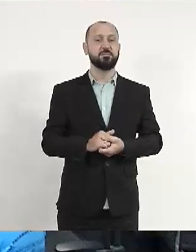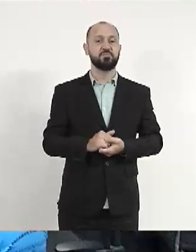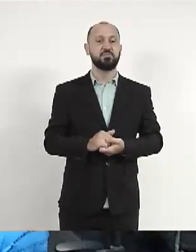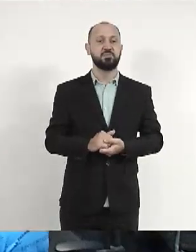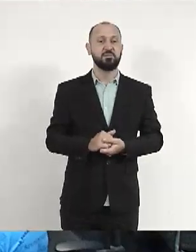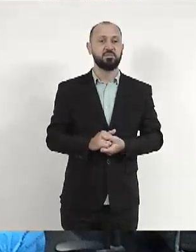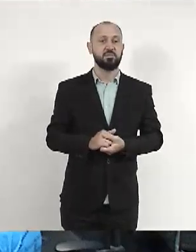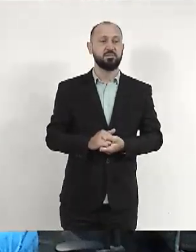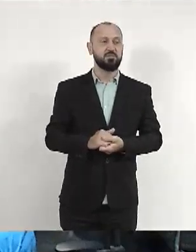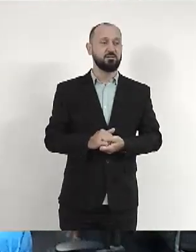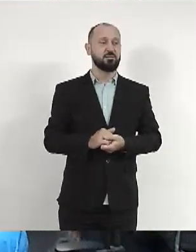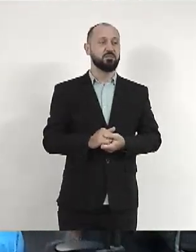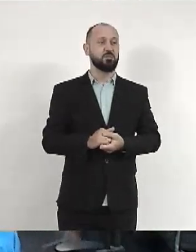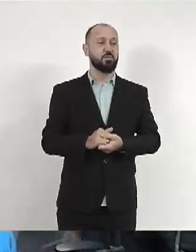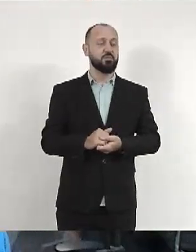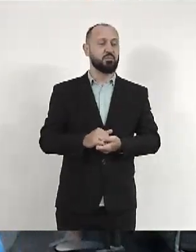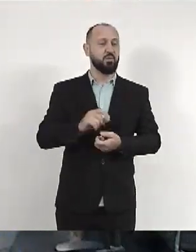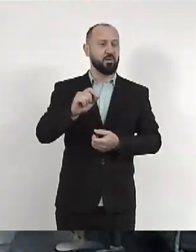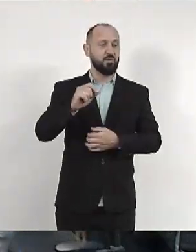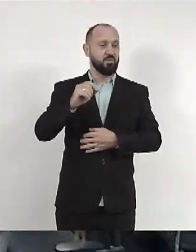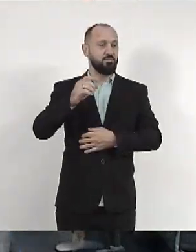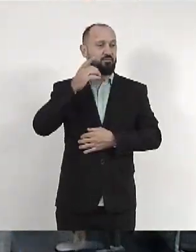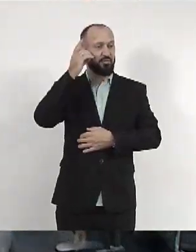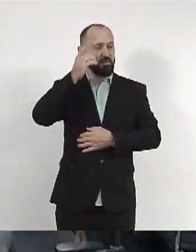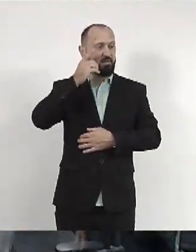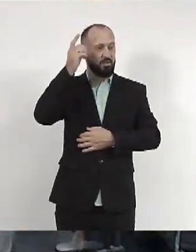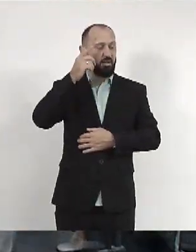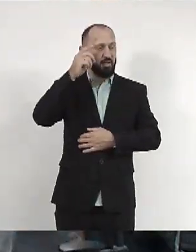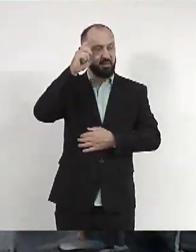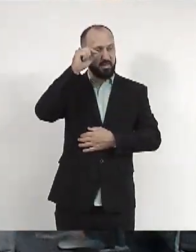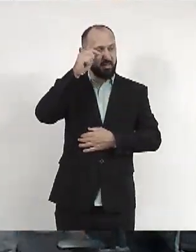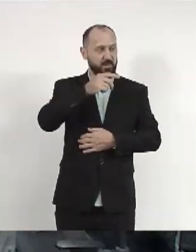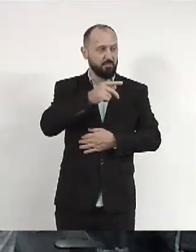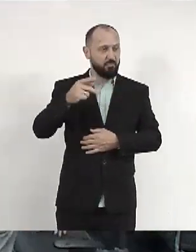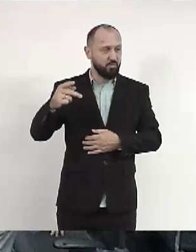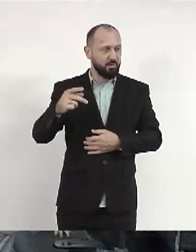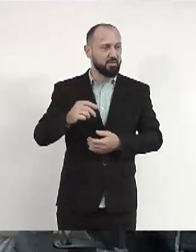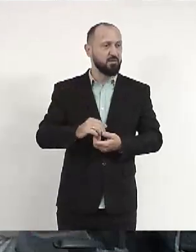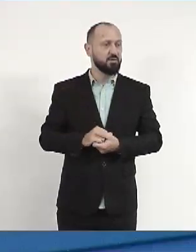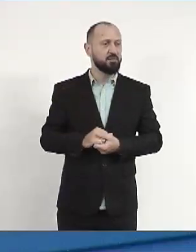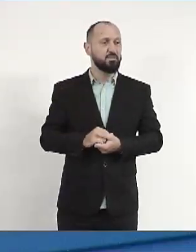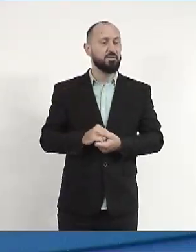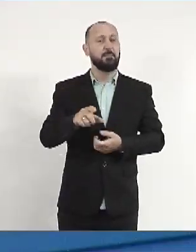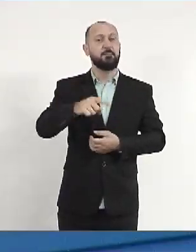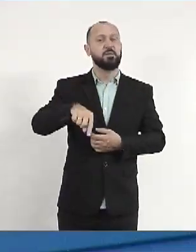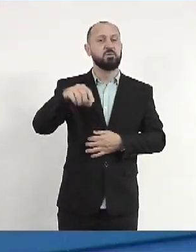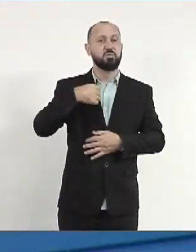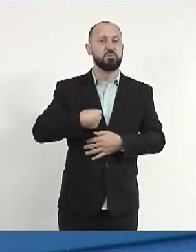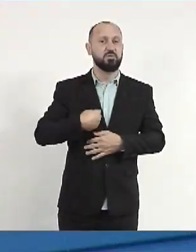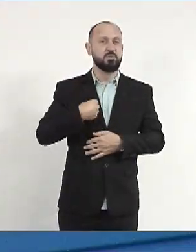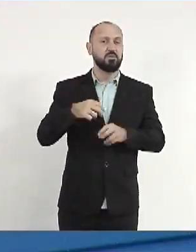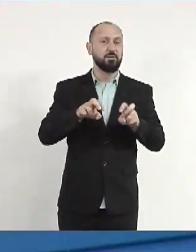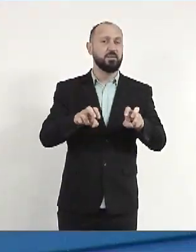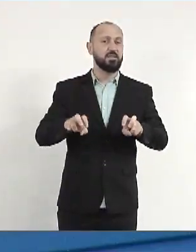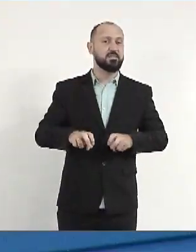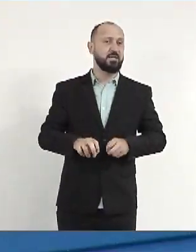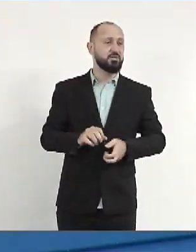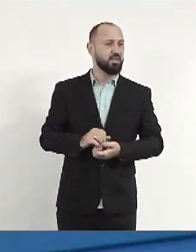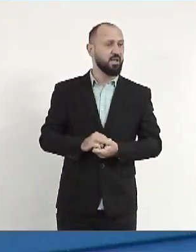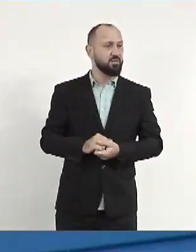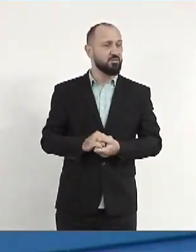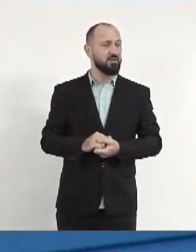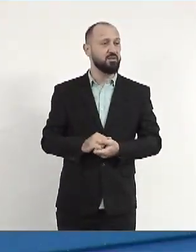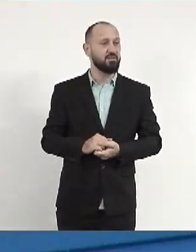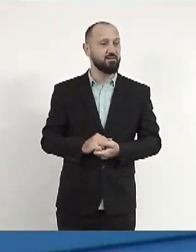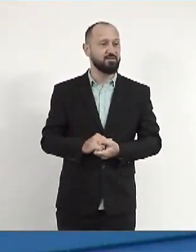Senhor Presidente, caros deputados, público presente, também todos